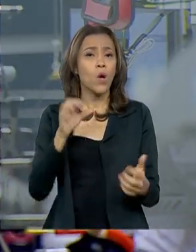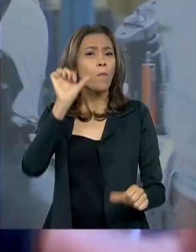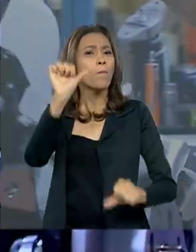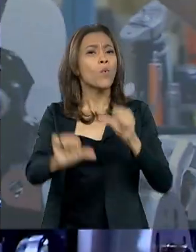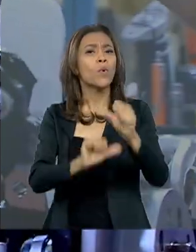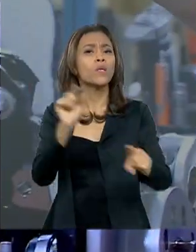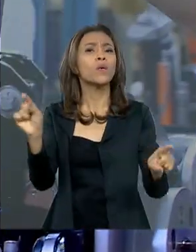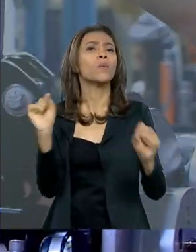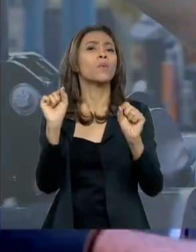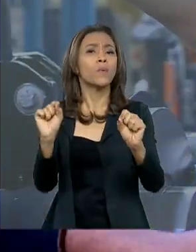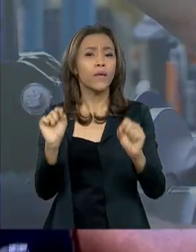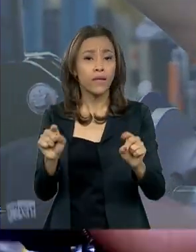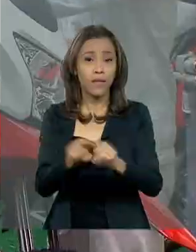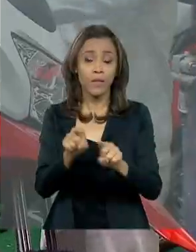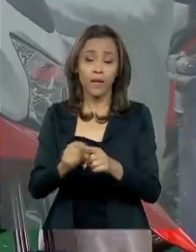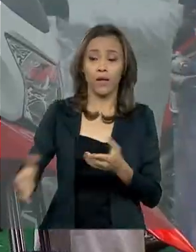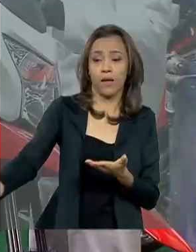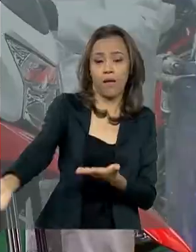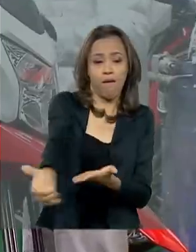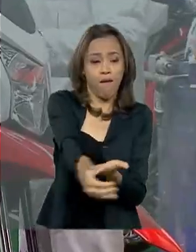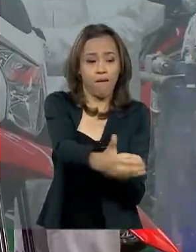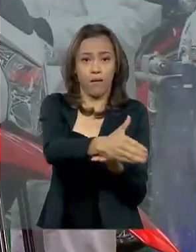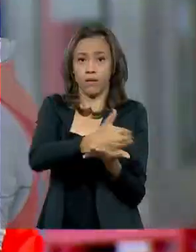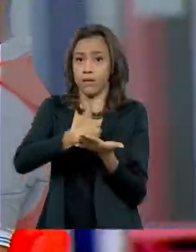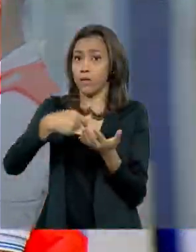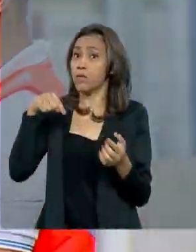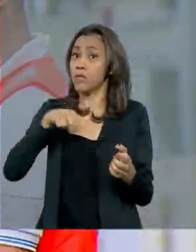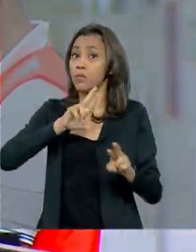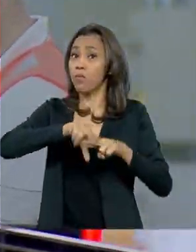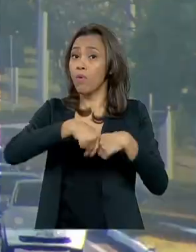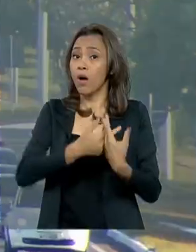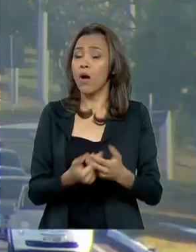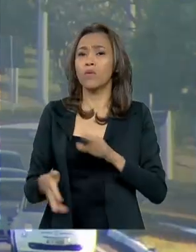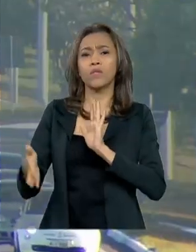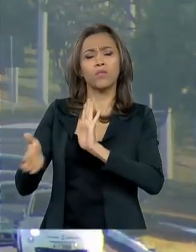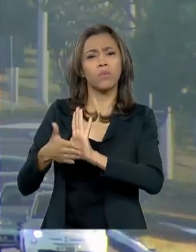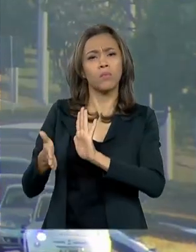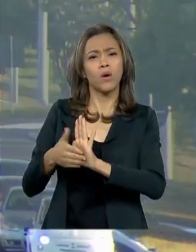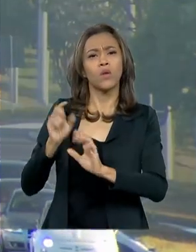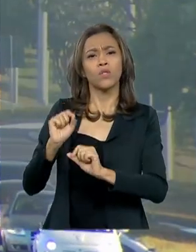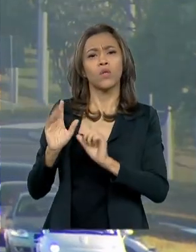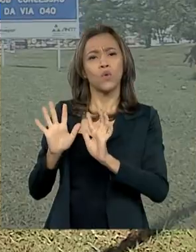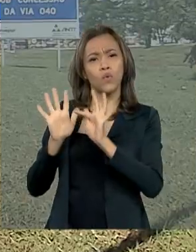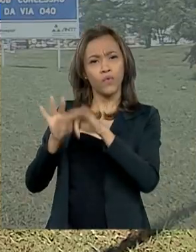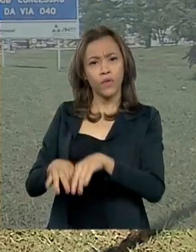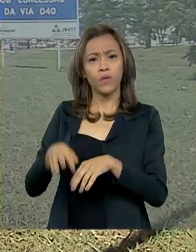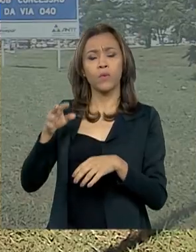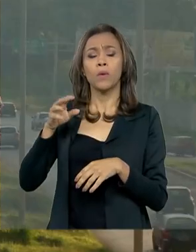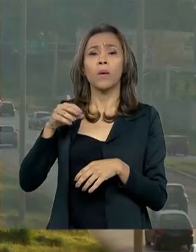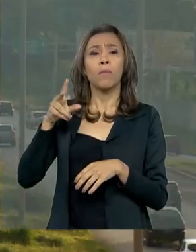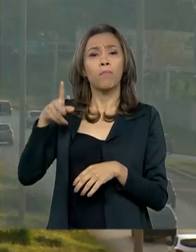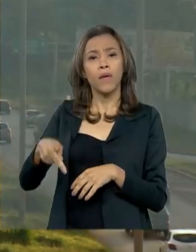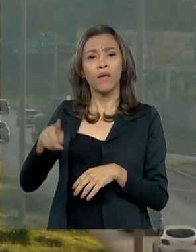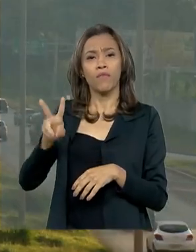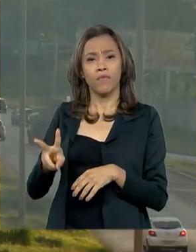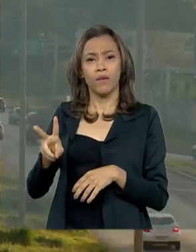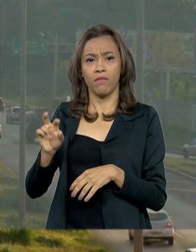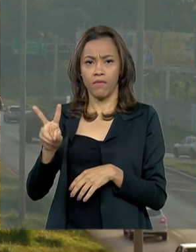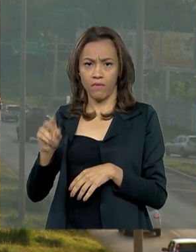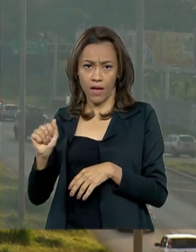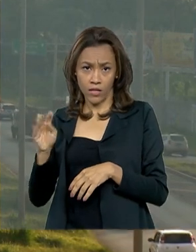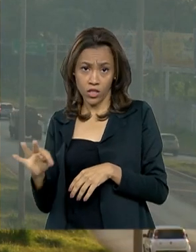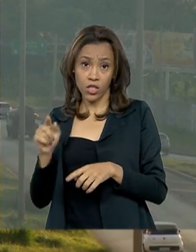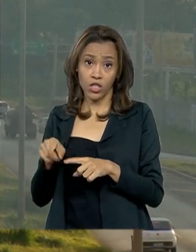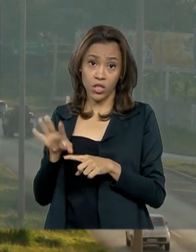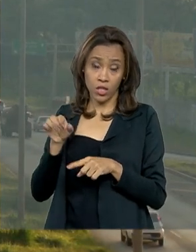também a previsão de arrecadação. Isso por causa de medidas como o fim do seguro TPVAT, que retira R 1 bilhão